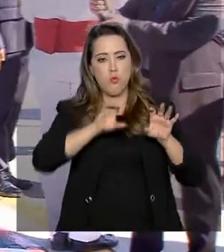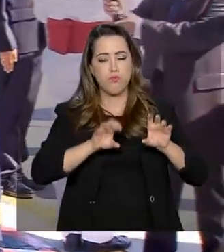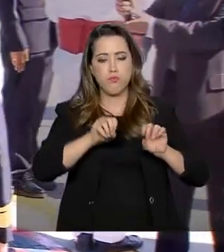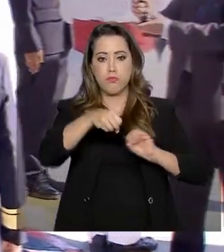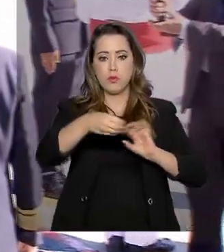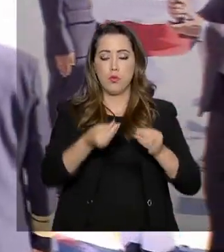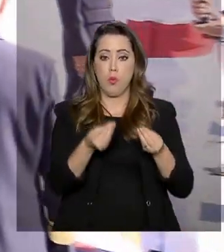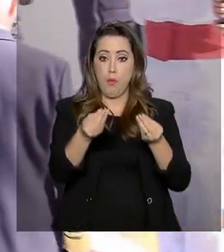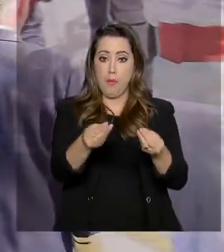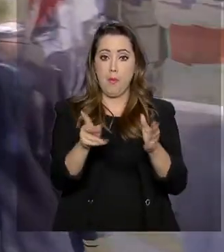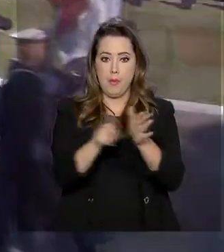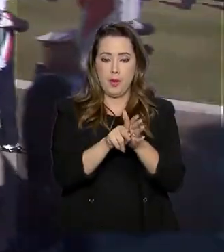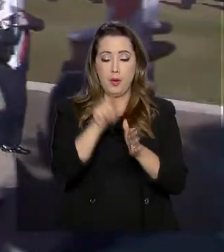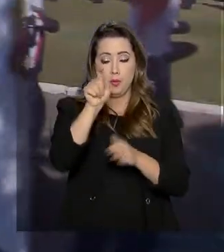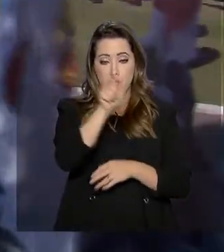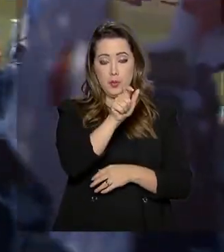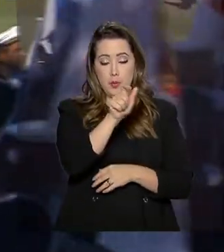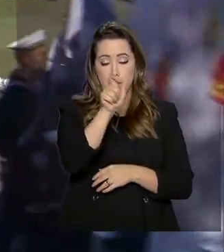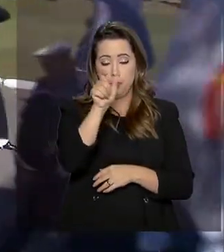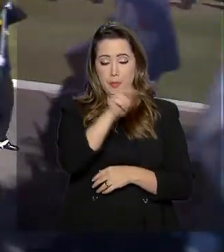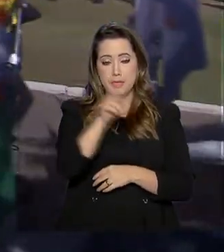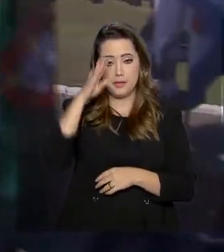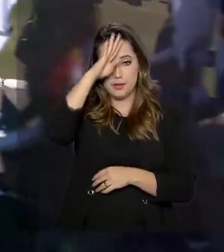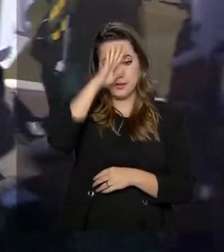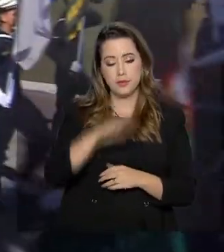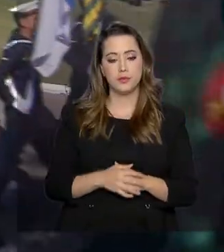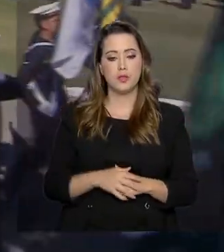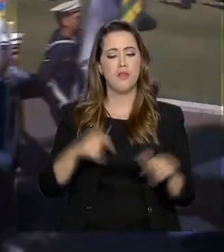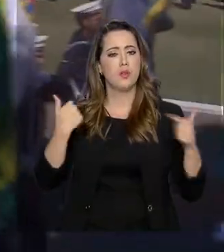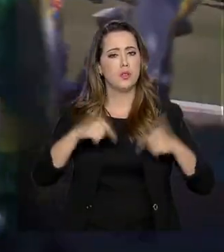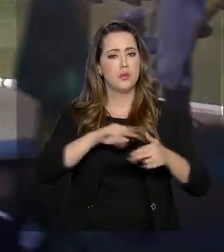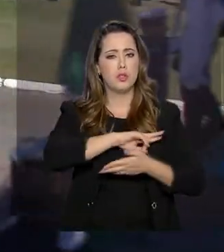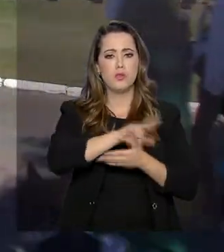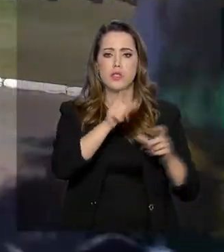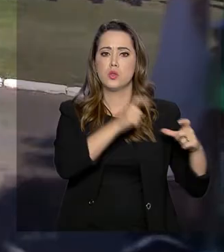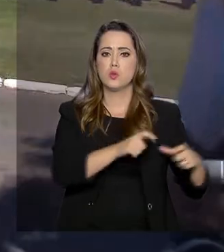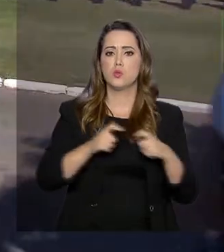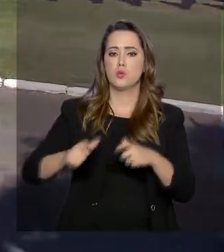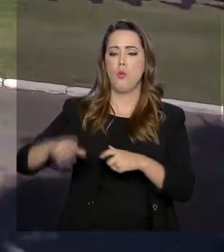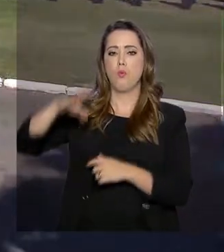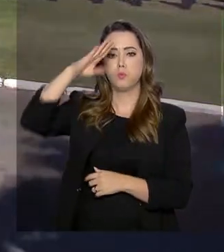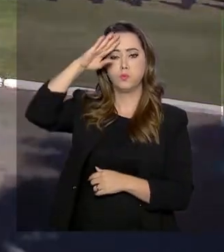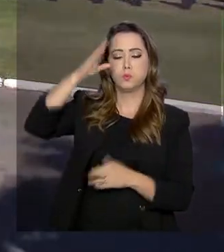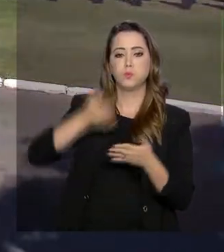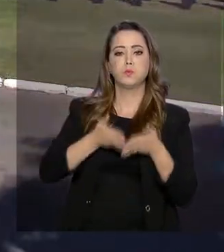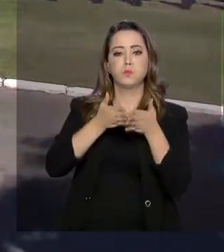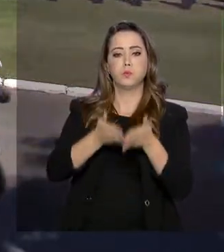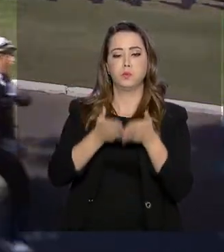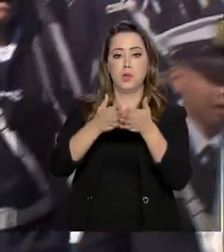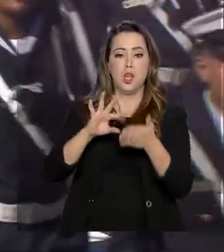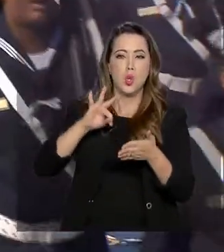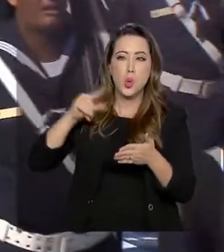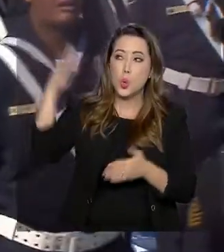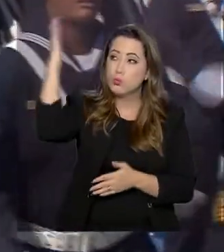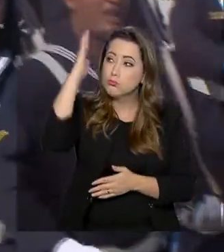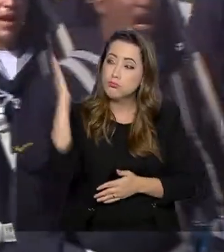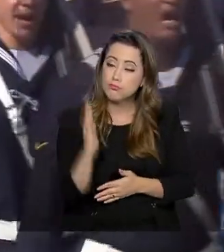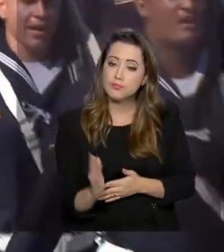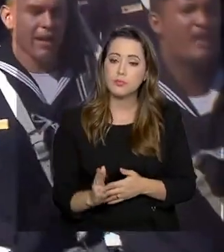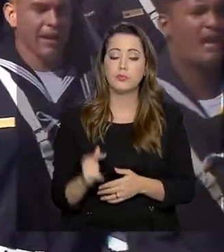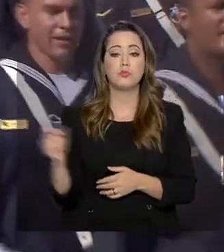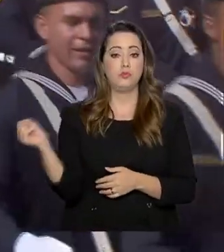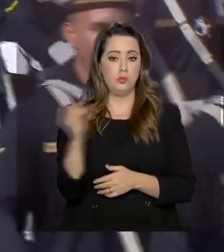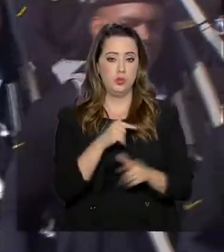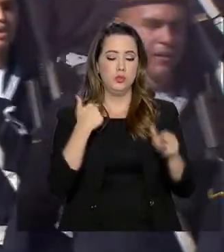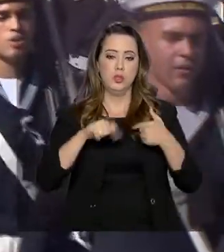presidente Jair Bolsonaro. Os formandos vão trabalhar em diversas bases da Marinha em todo o território nacional. Entre as novas